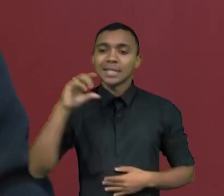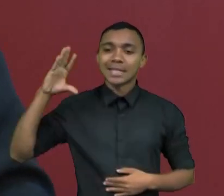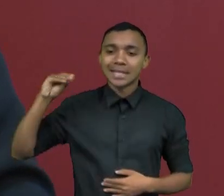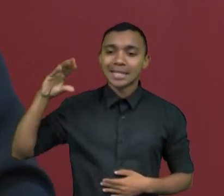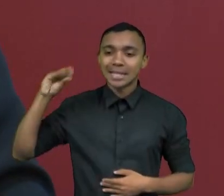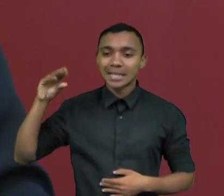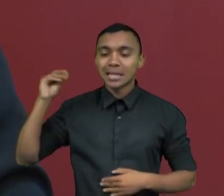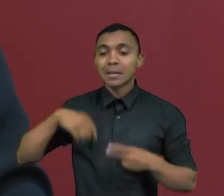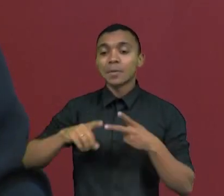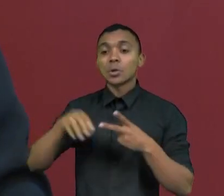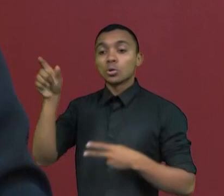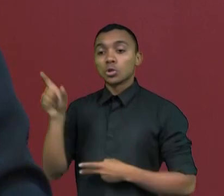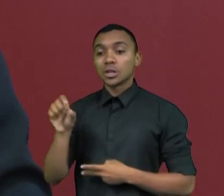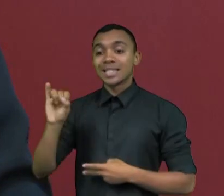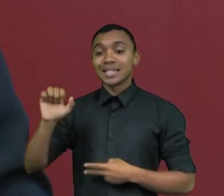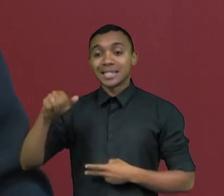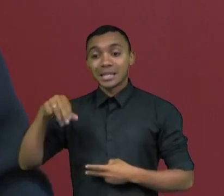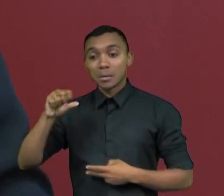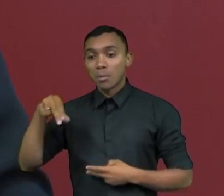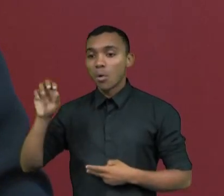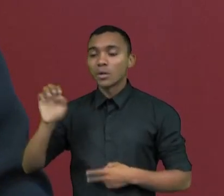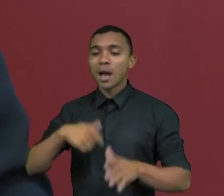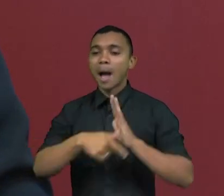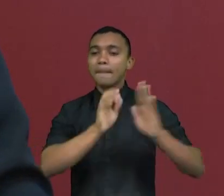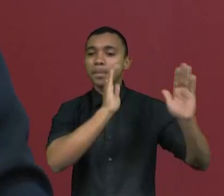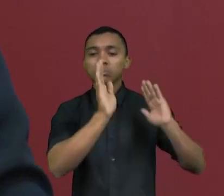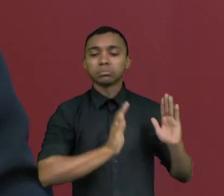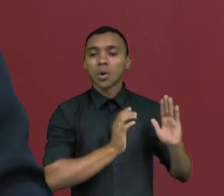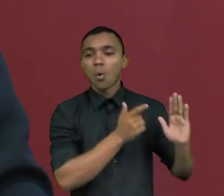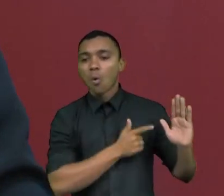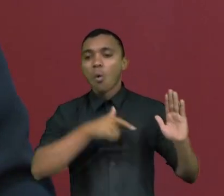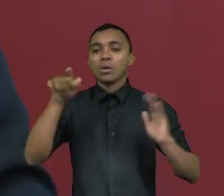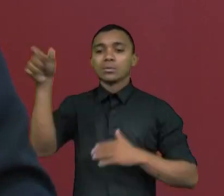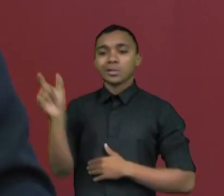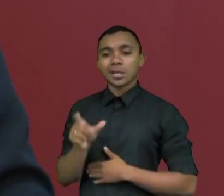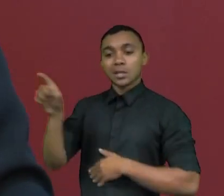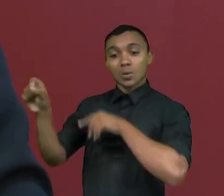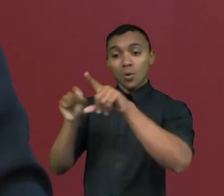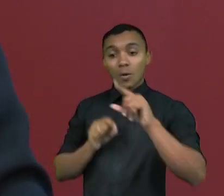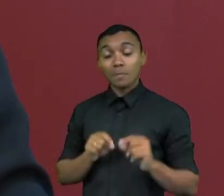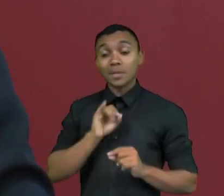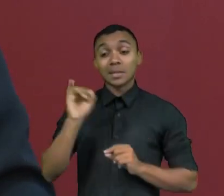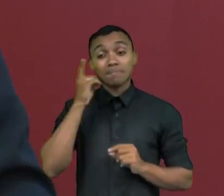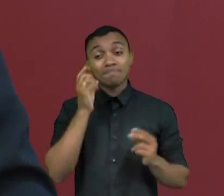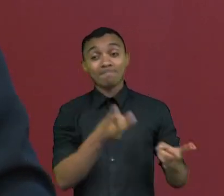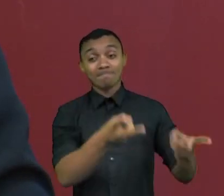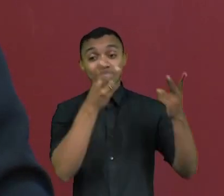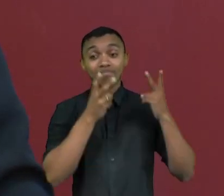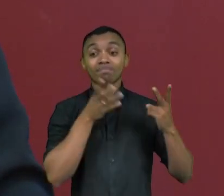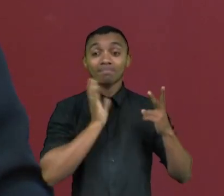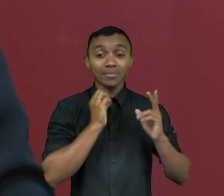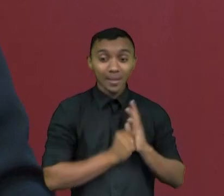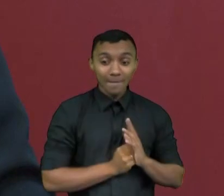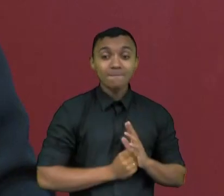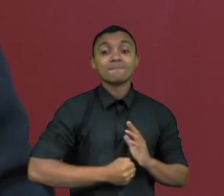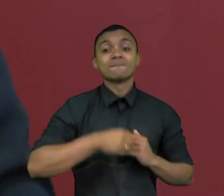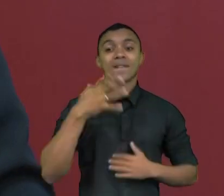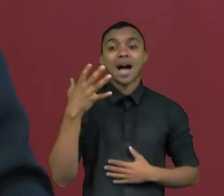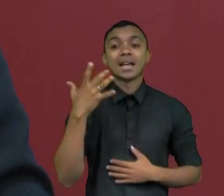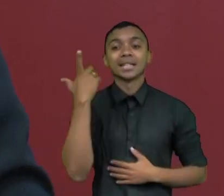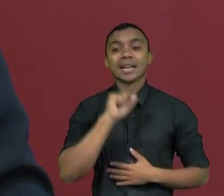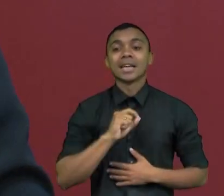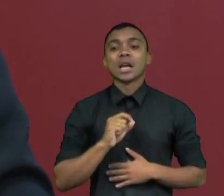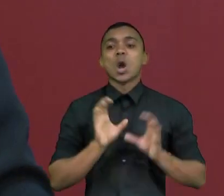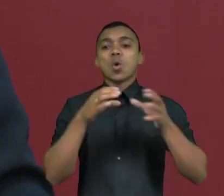Simone Tepe, acabaram migrando no primeiro turno para outras candidaturas. Mas, se nós observarmos esse movimento apresentado pelas